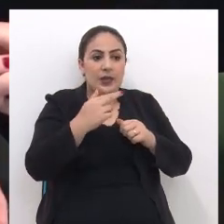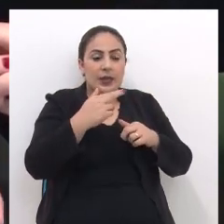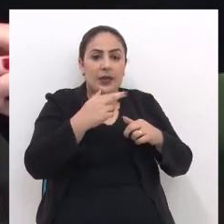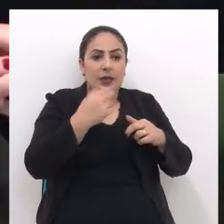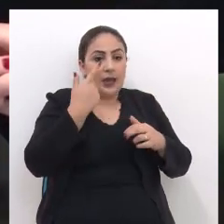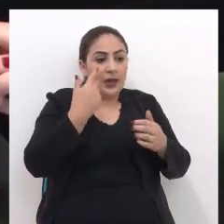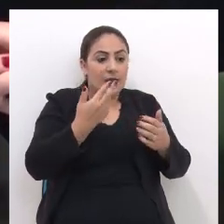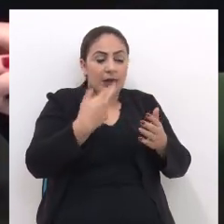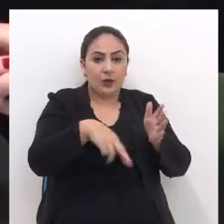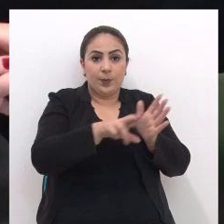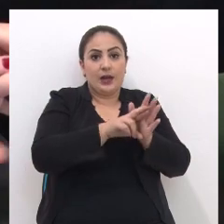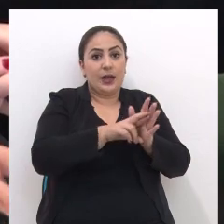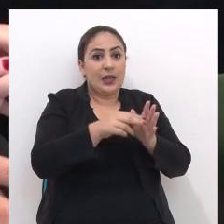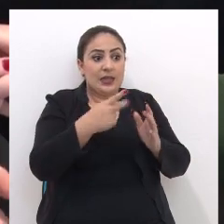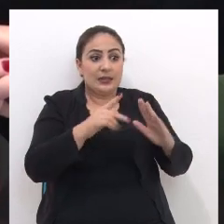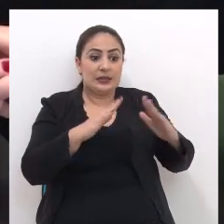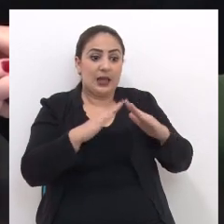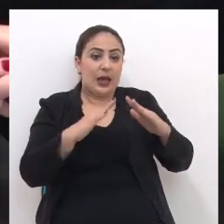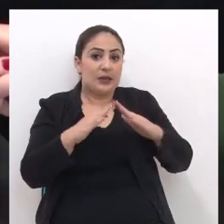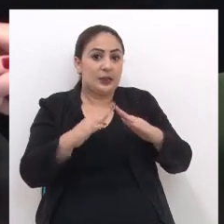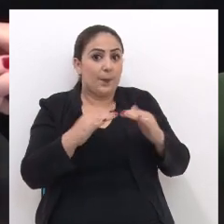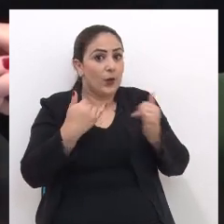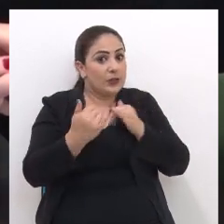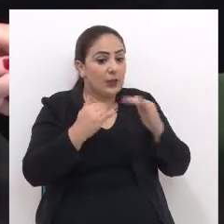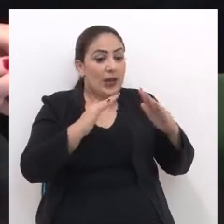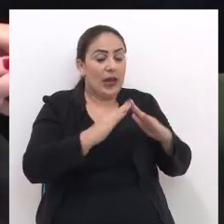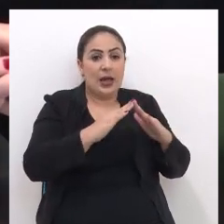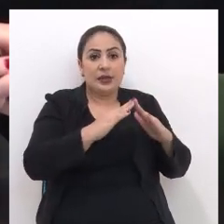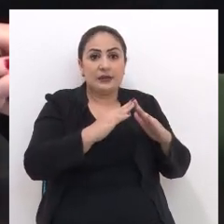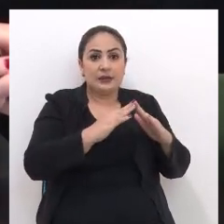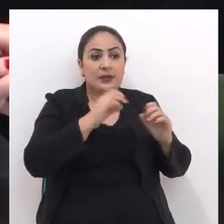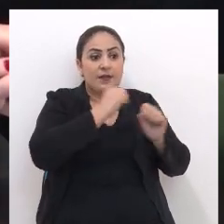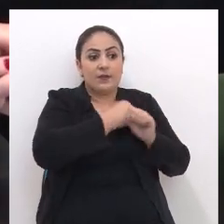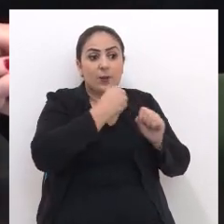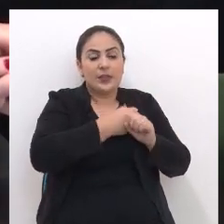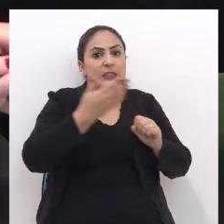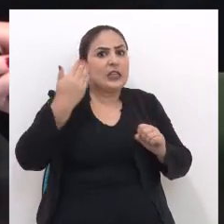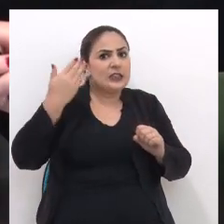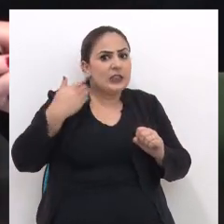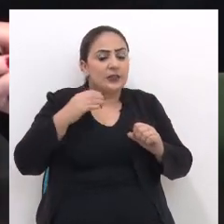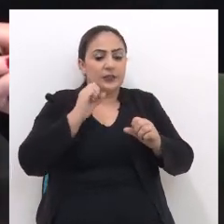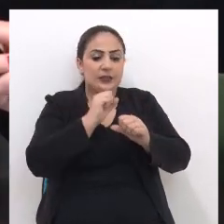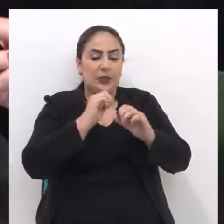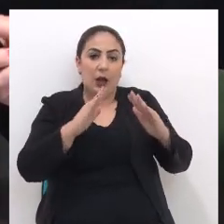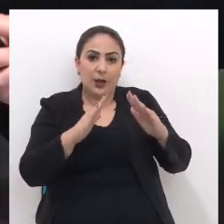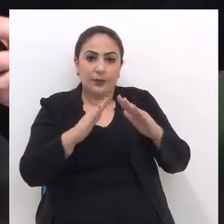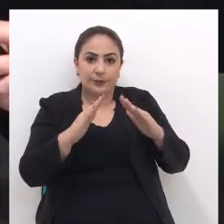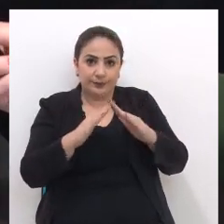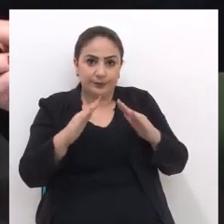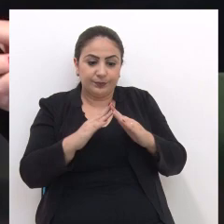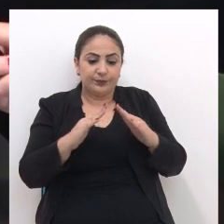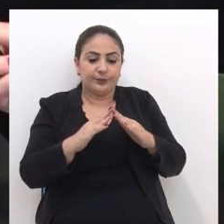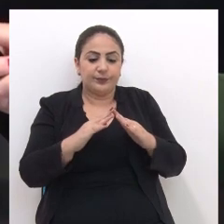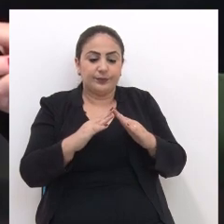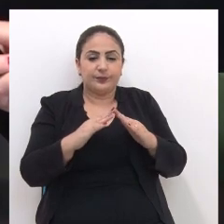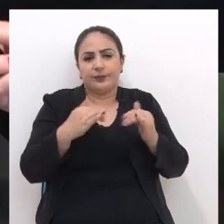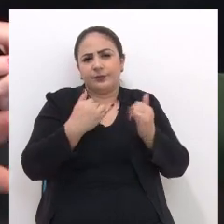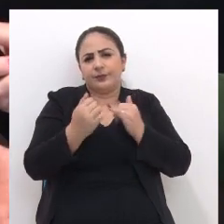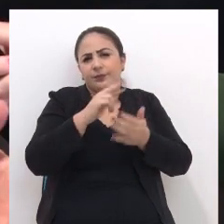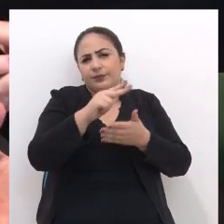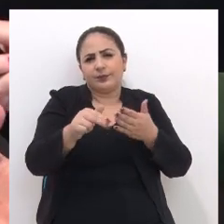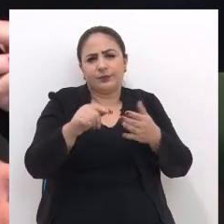regularidade Desses imóveis Dos mais variados Imóveis com obras antigas Imóveis localizados